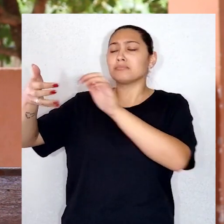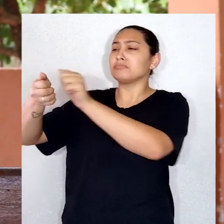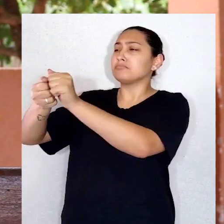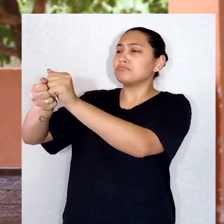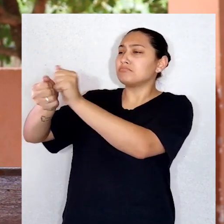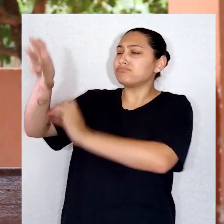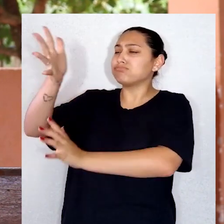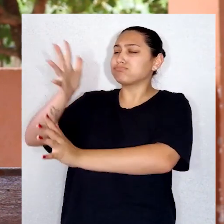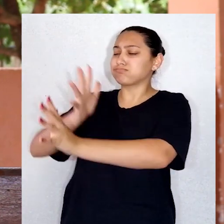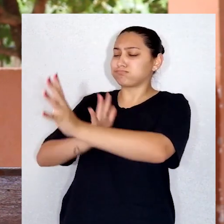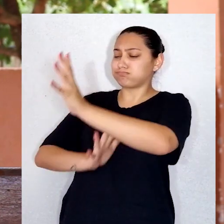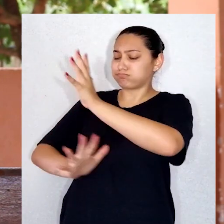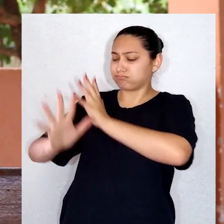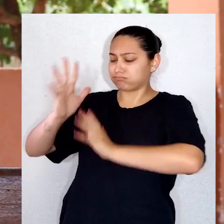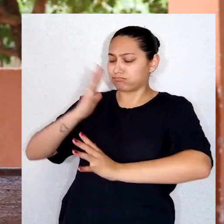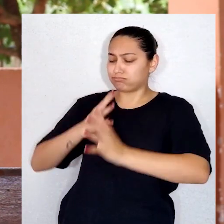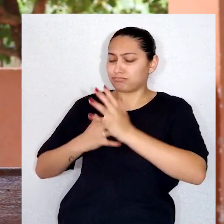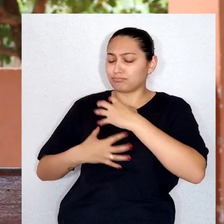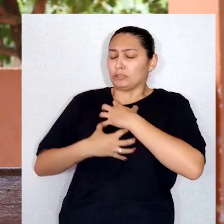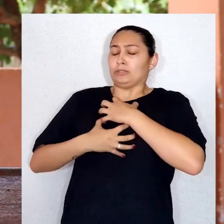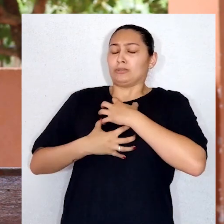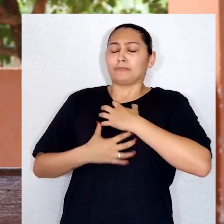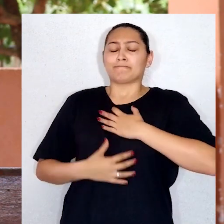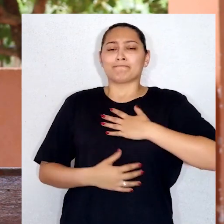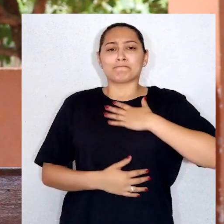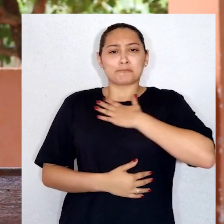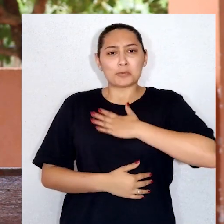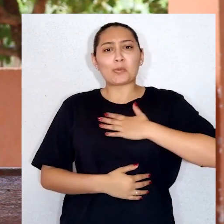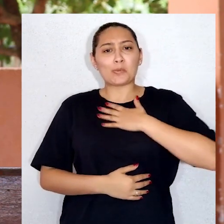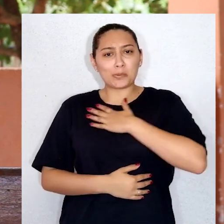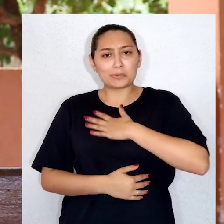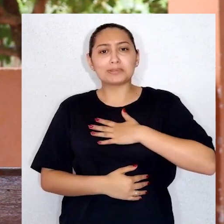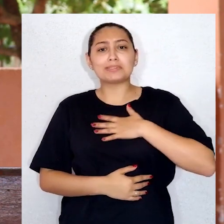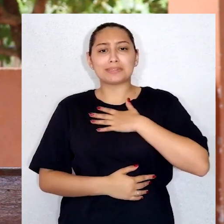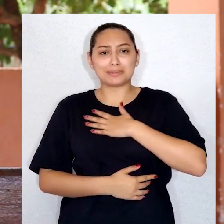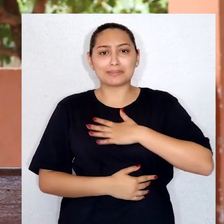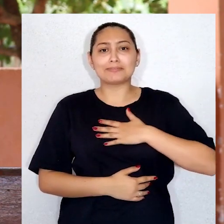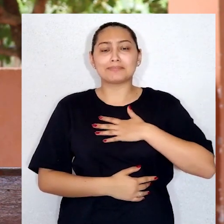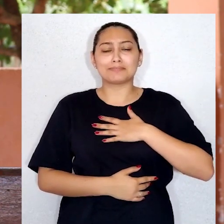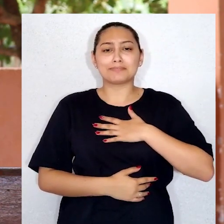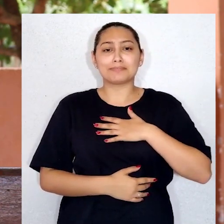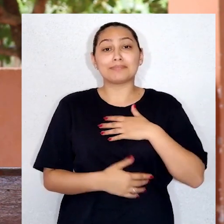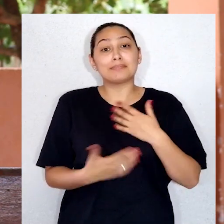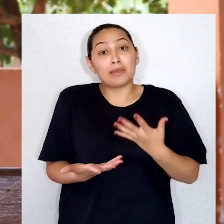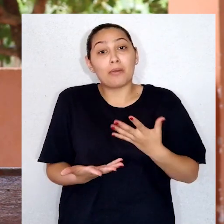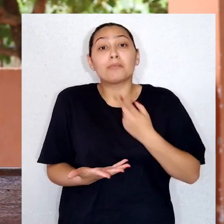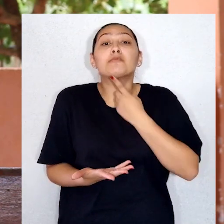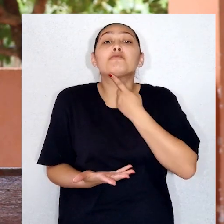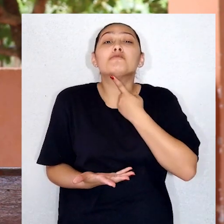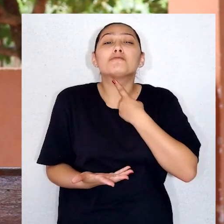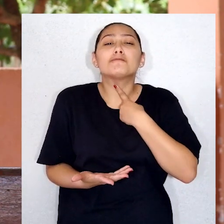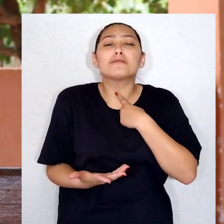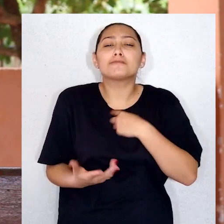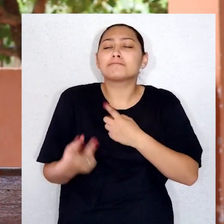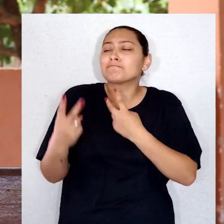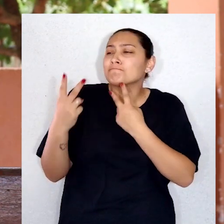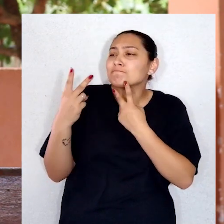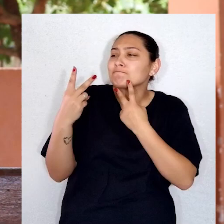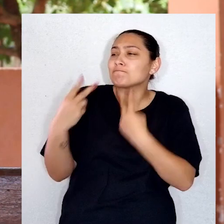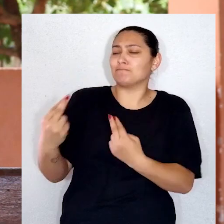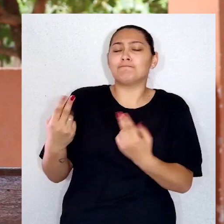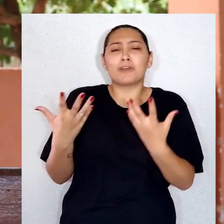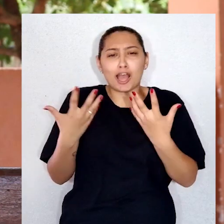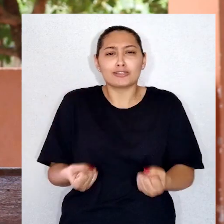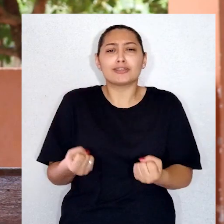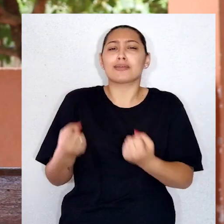sua pregação e nem sei mesmo aquilo que falou, mas sei que nesse momento me tocou e